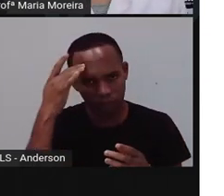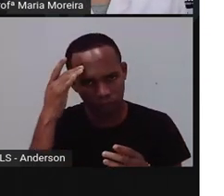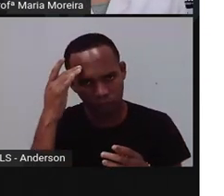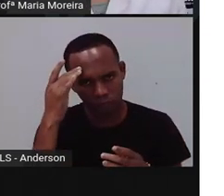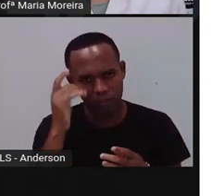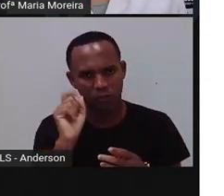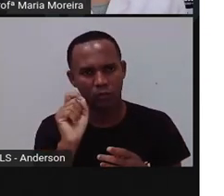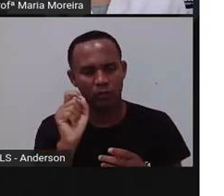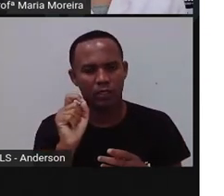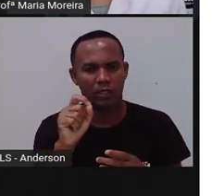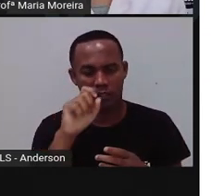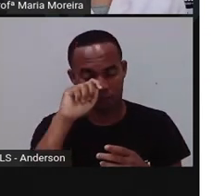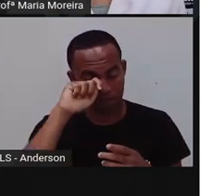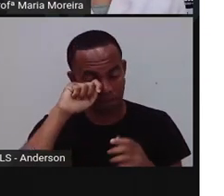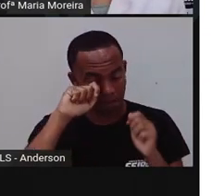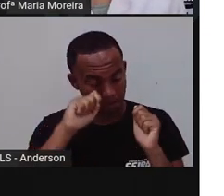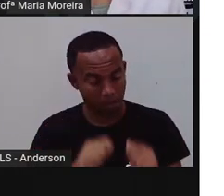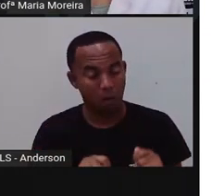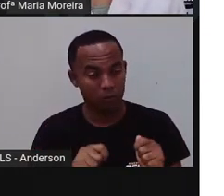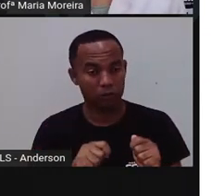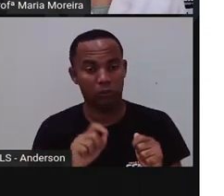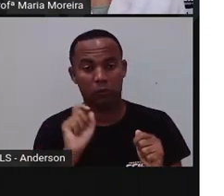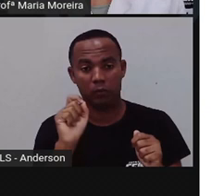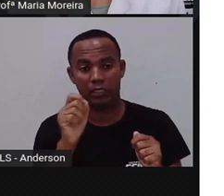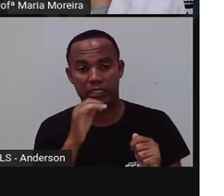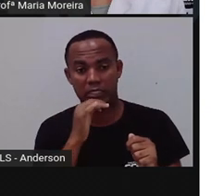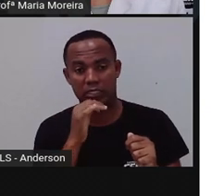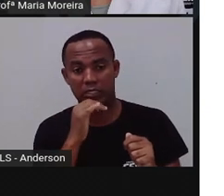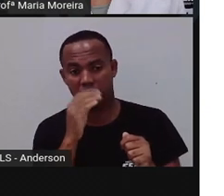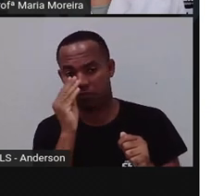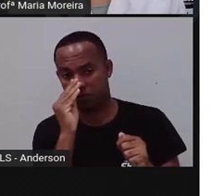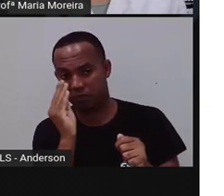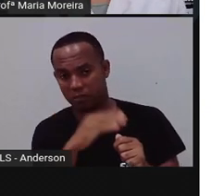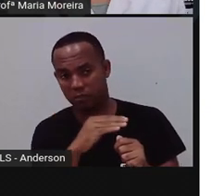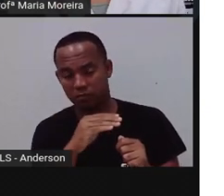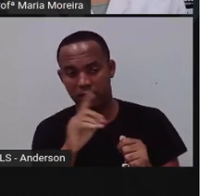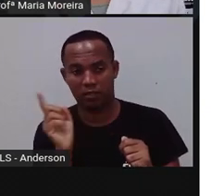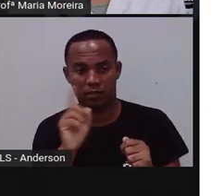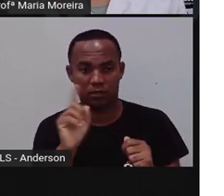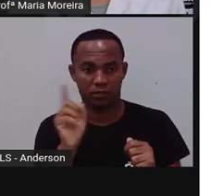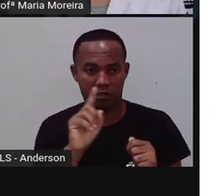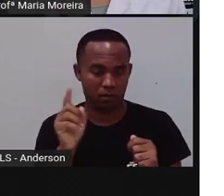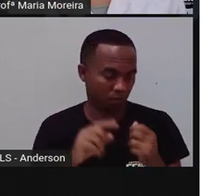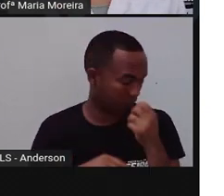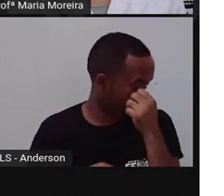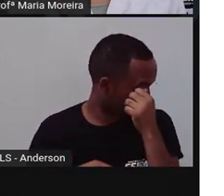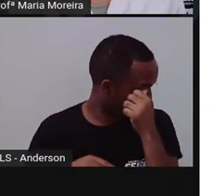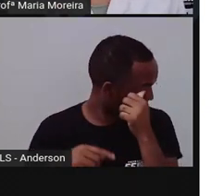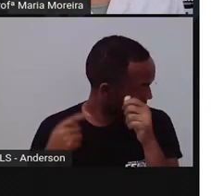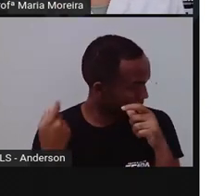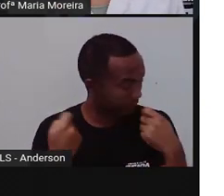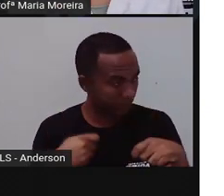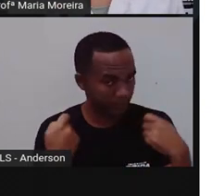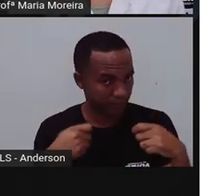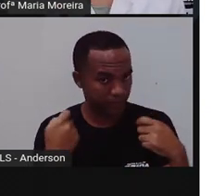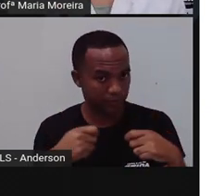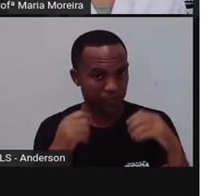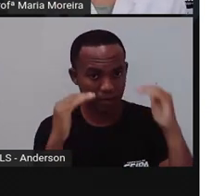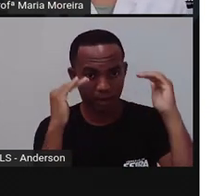diferentes. Eu posso discordar. Foi o que a Pro já falou aqui com vocês. Posso discordar, mas eu preciso